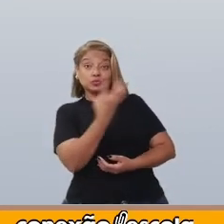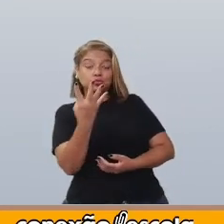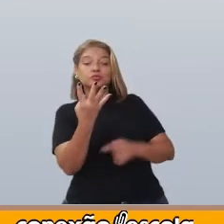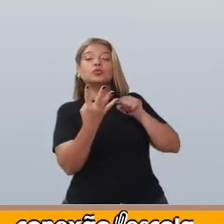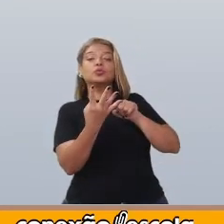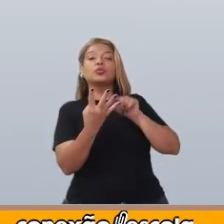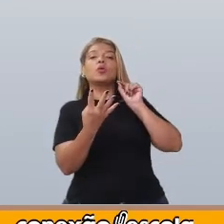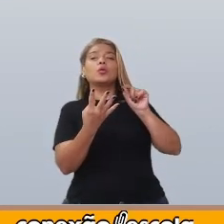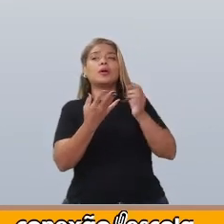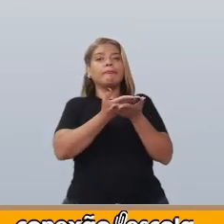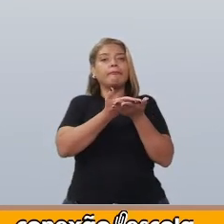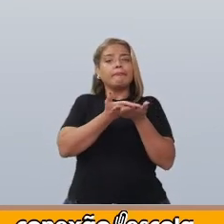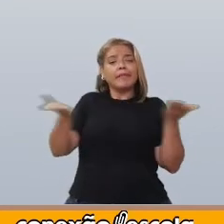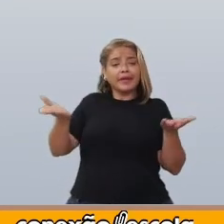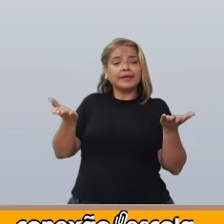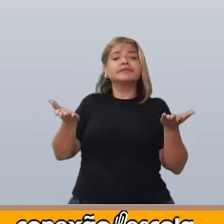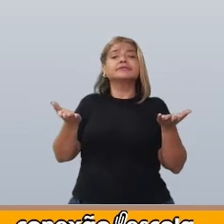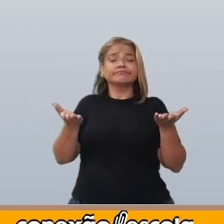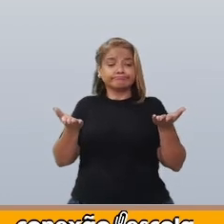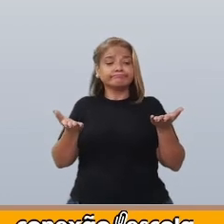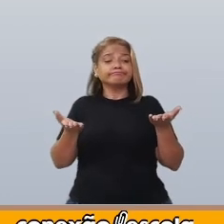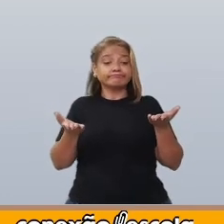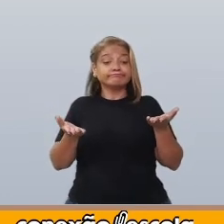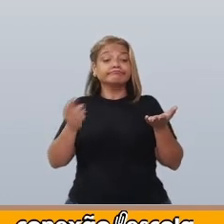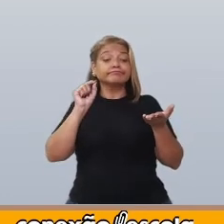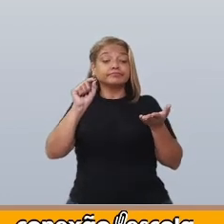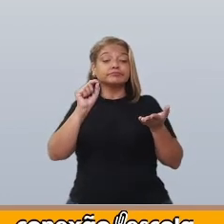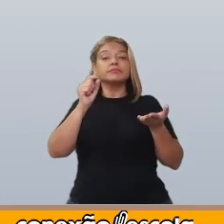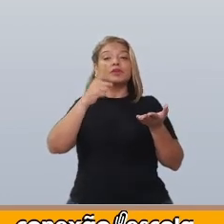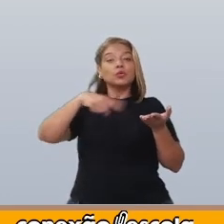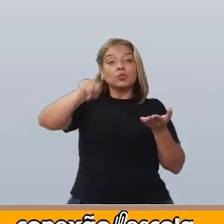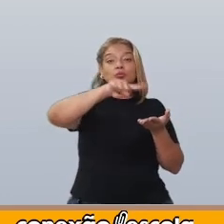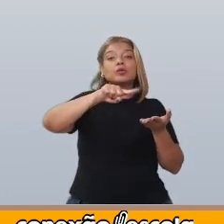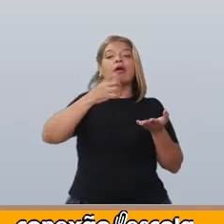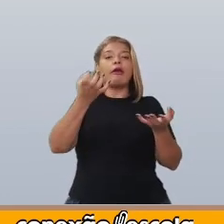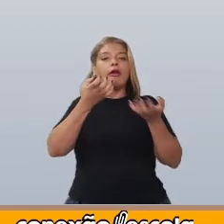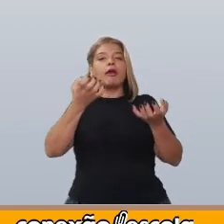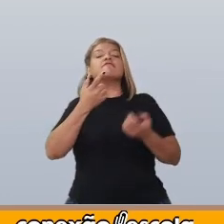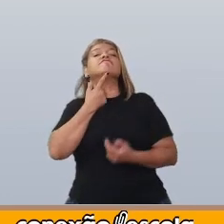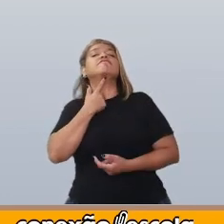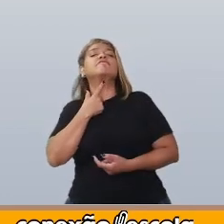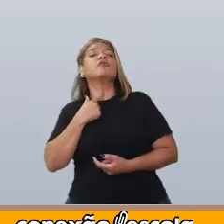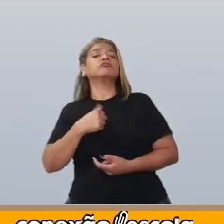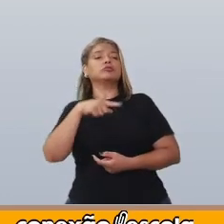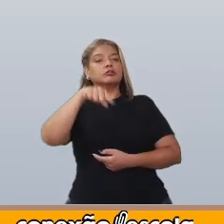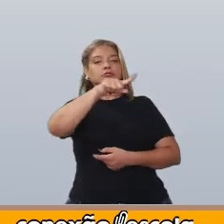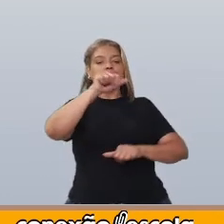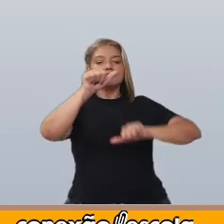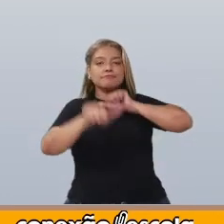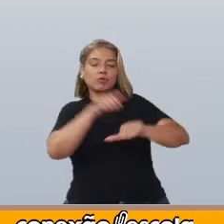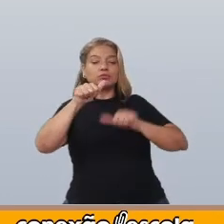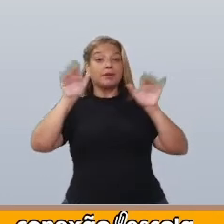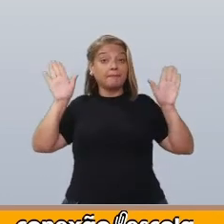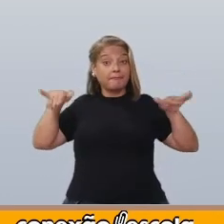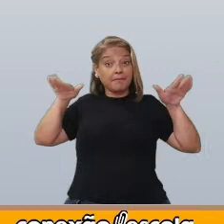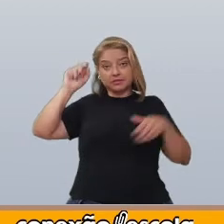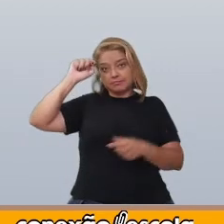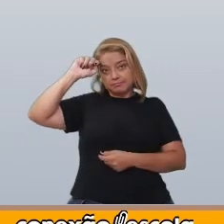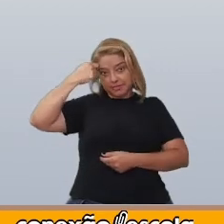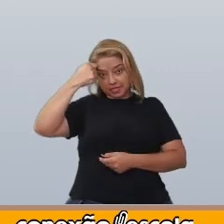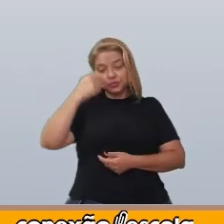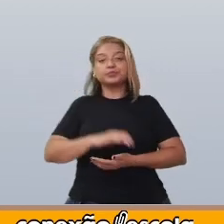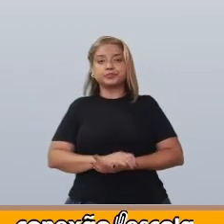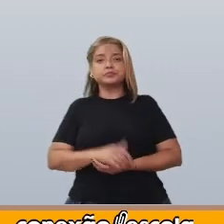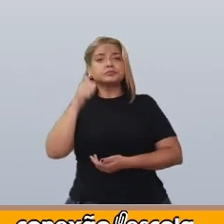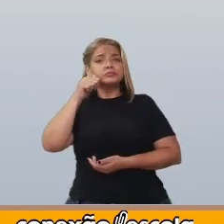cântaro e o pai deseja que eles virem corvos. A menina fica